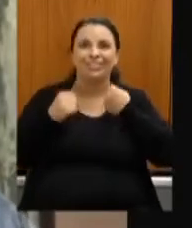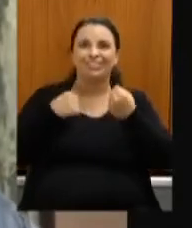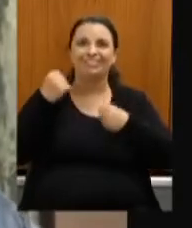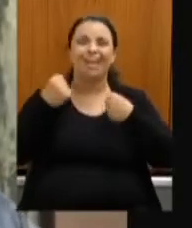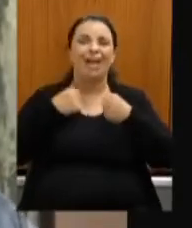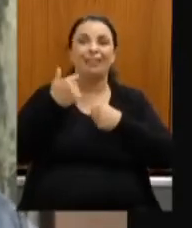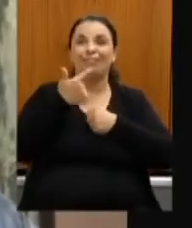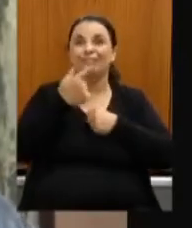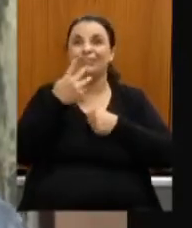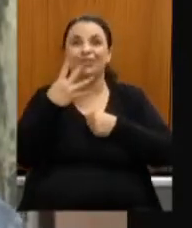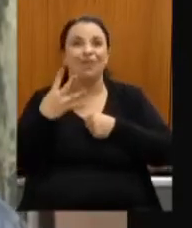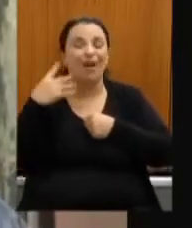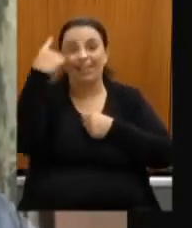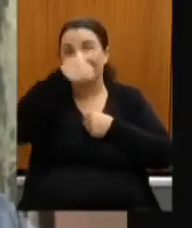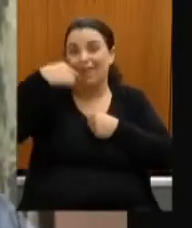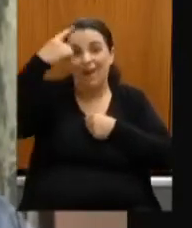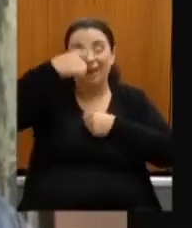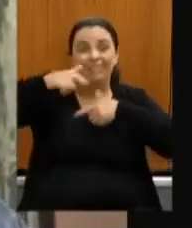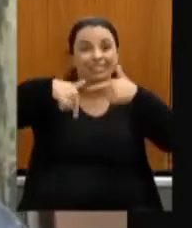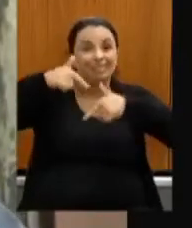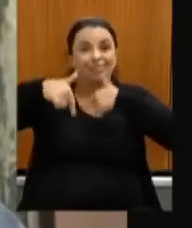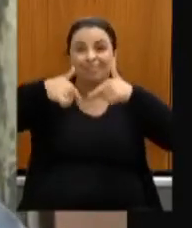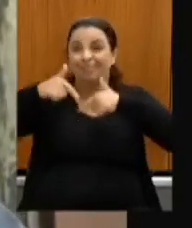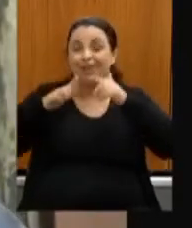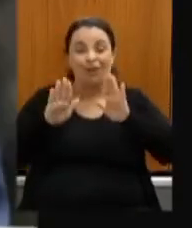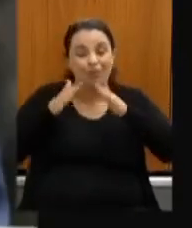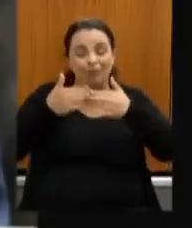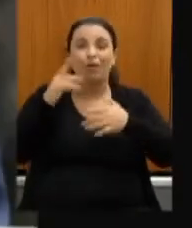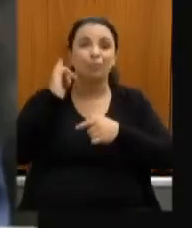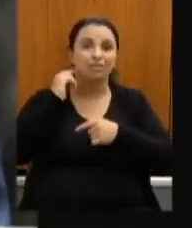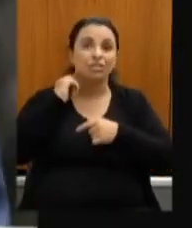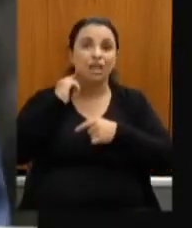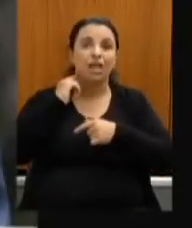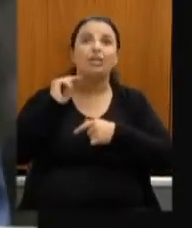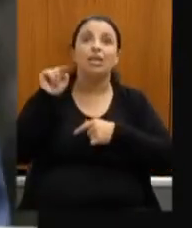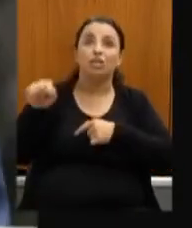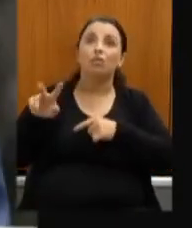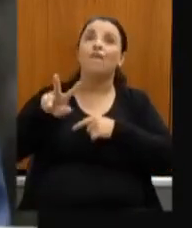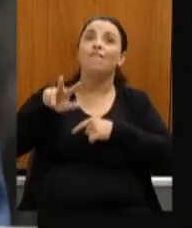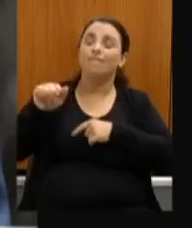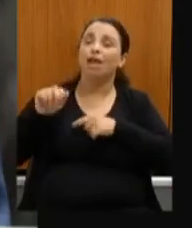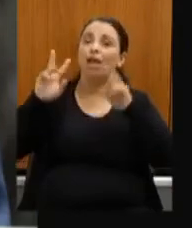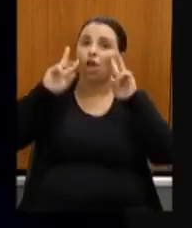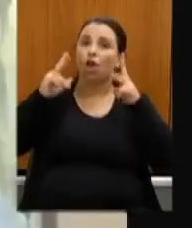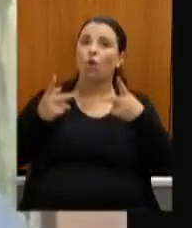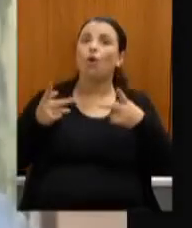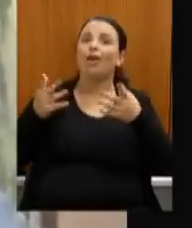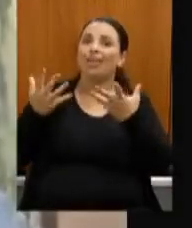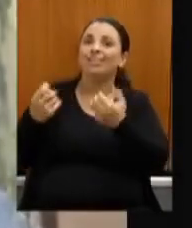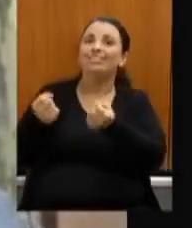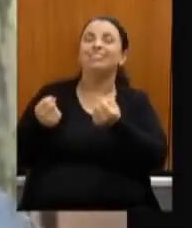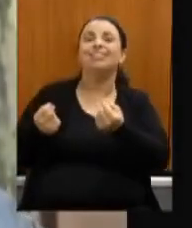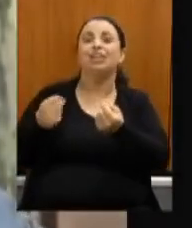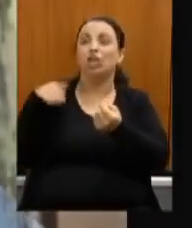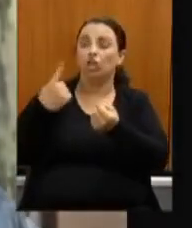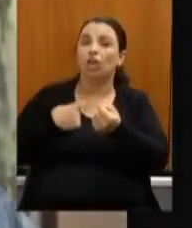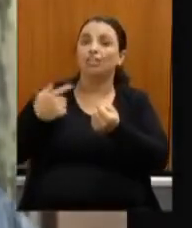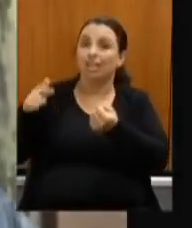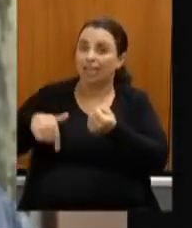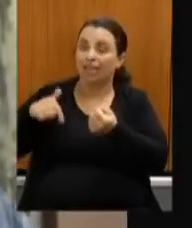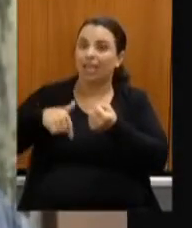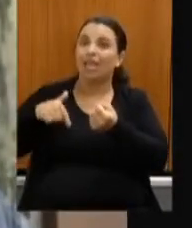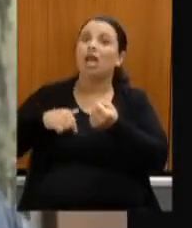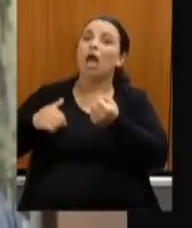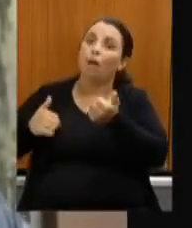trabalhando por Minas e isso vai ser reconhecido e o senhor e vai ter a nossa o nosso apoio aqui na casa na